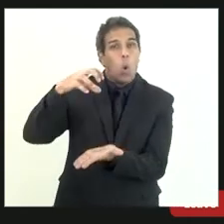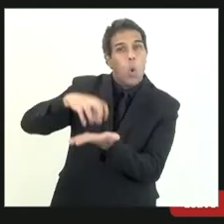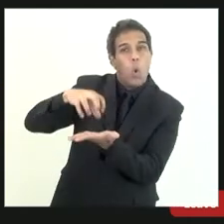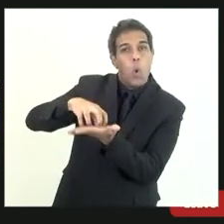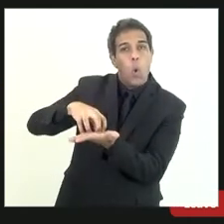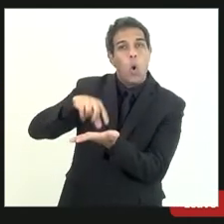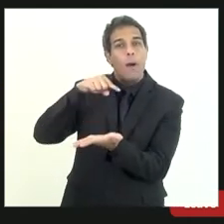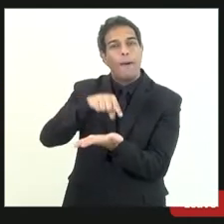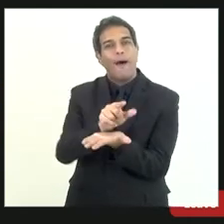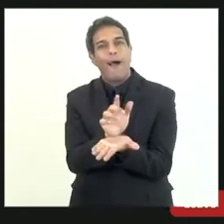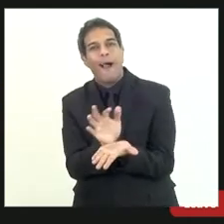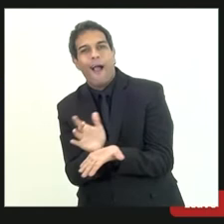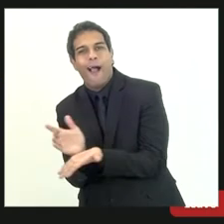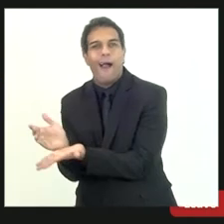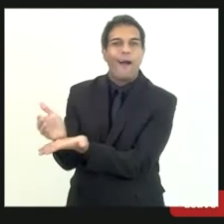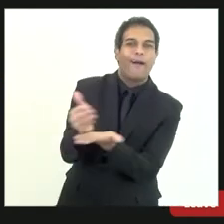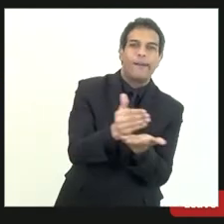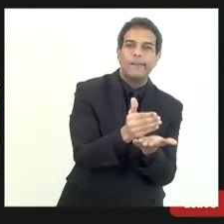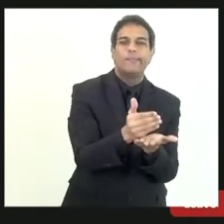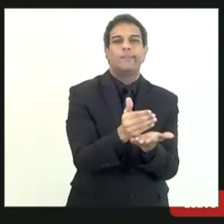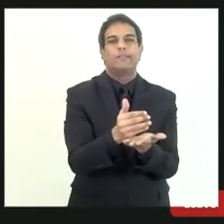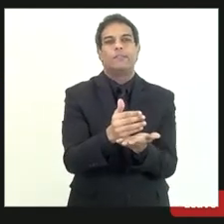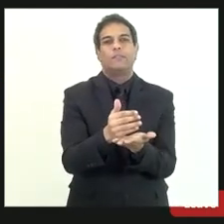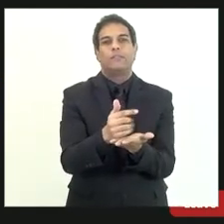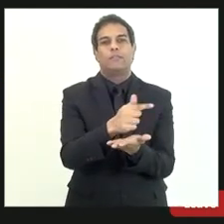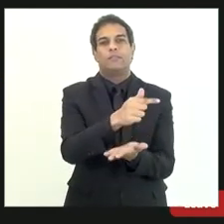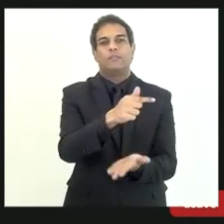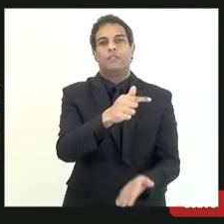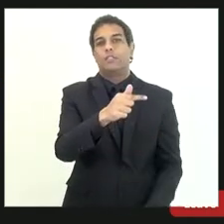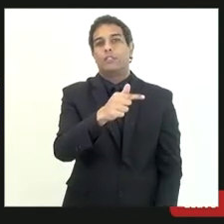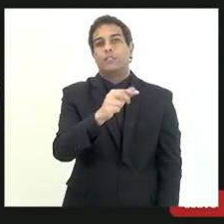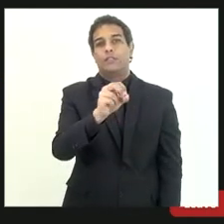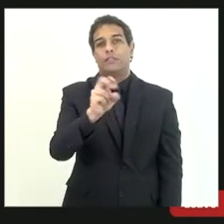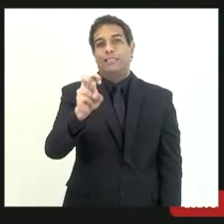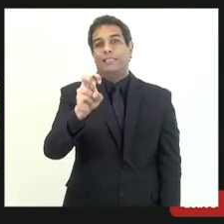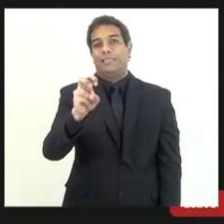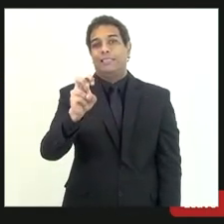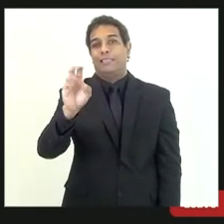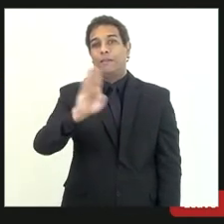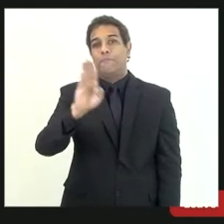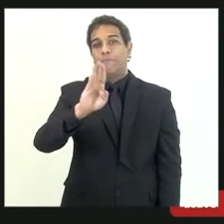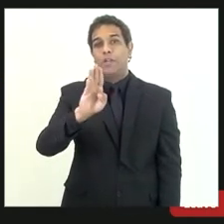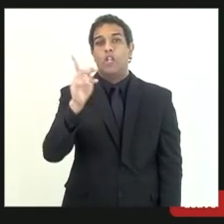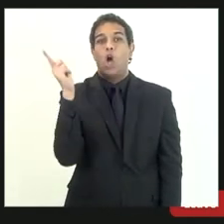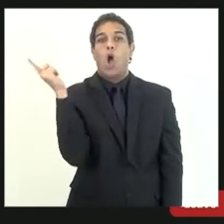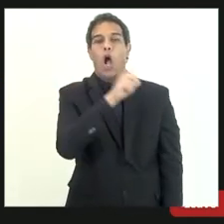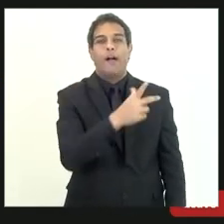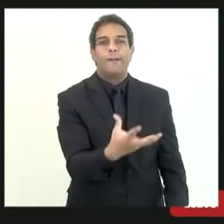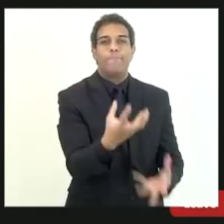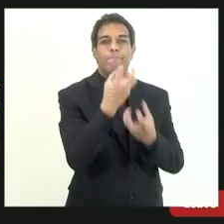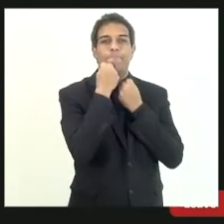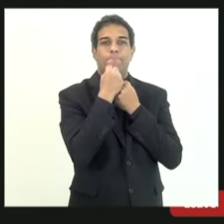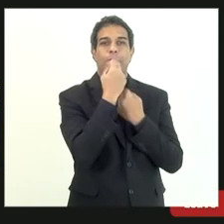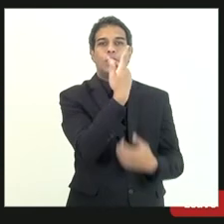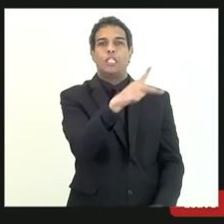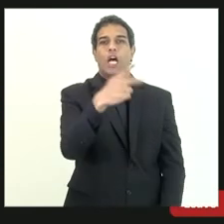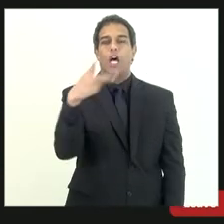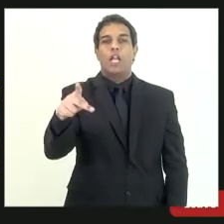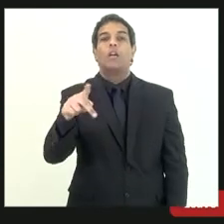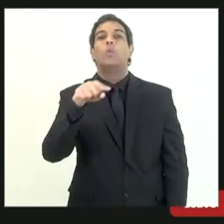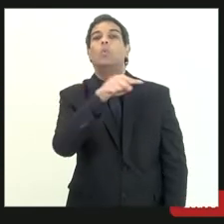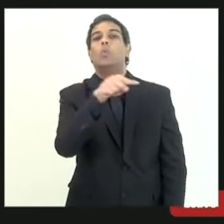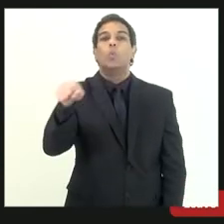constrição total de 750 milhões de patrimônios de contribuintes que tinham